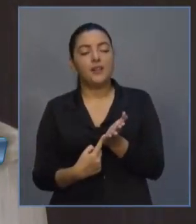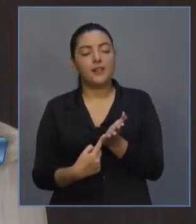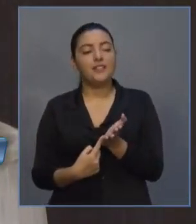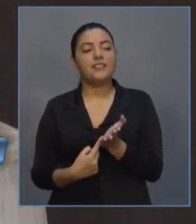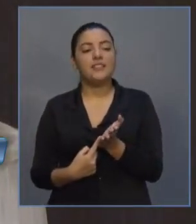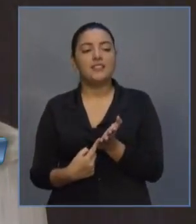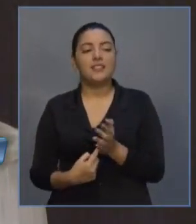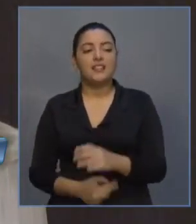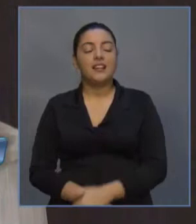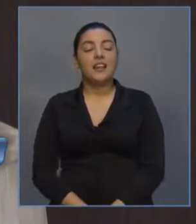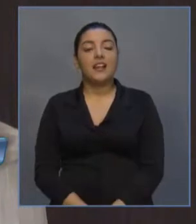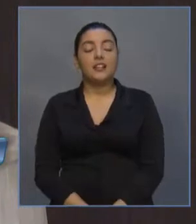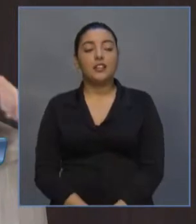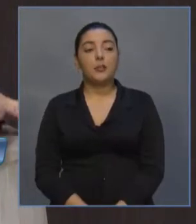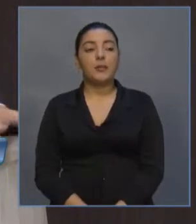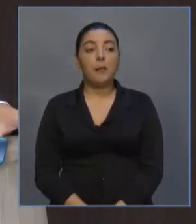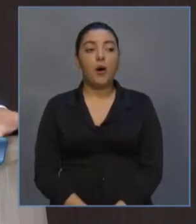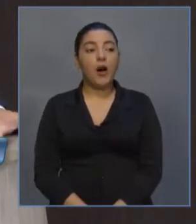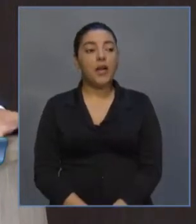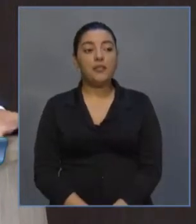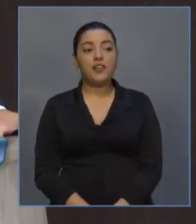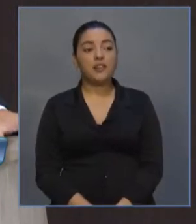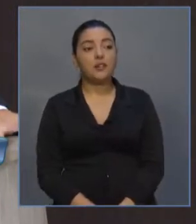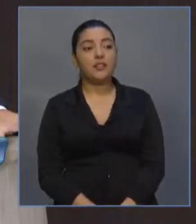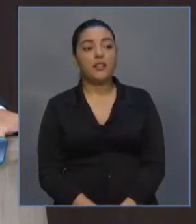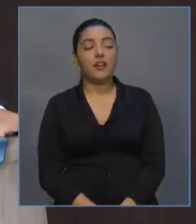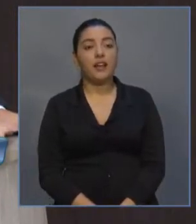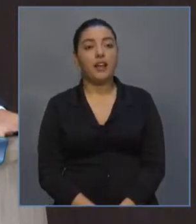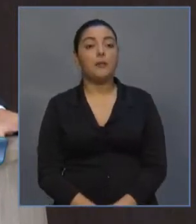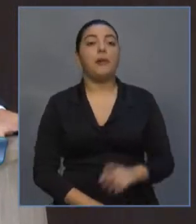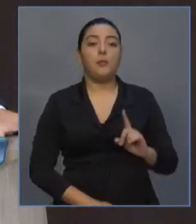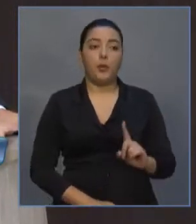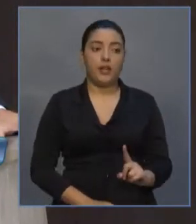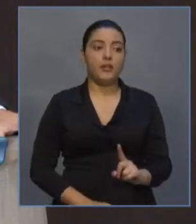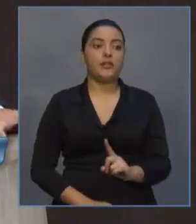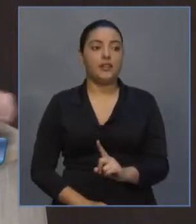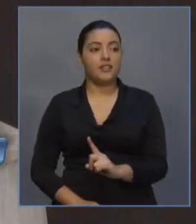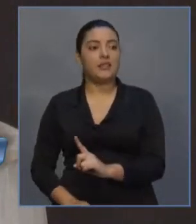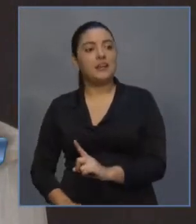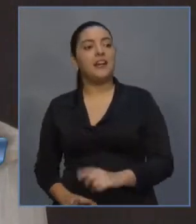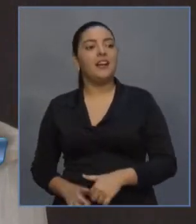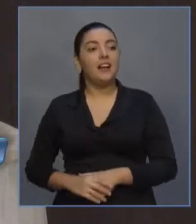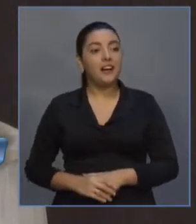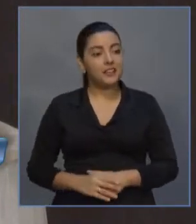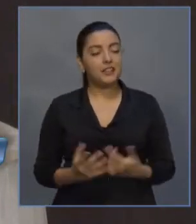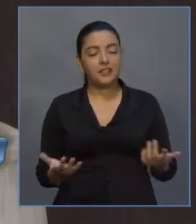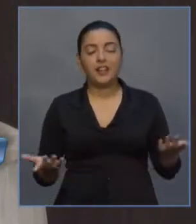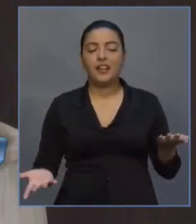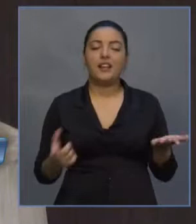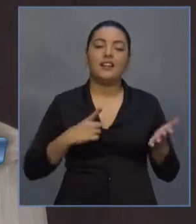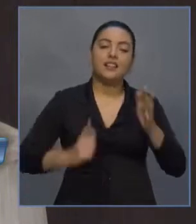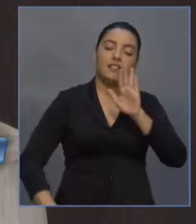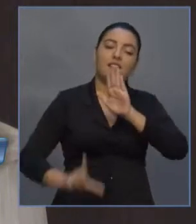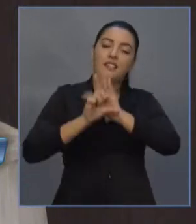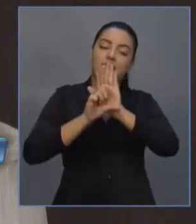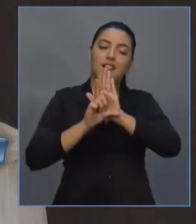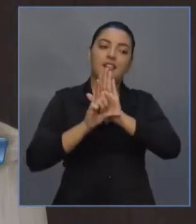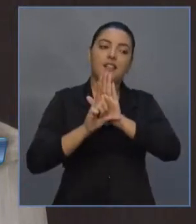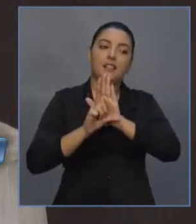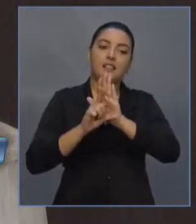obviamente, beneficiar empresa específica. É lei com